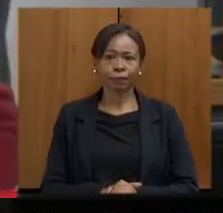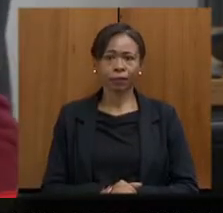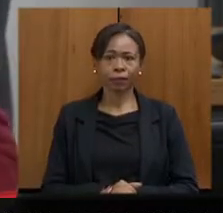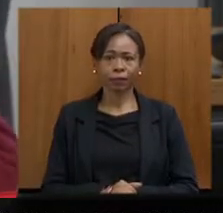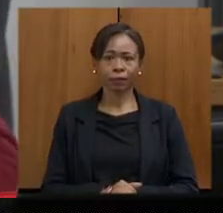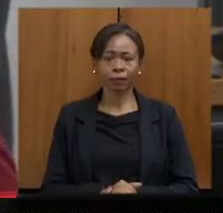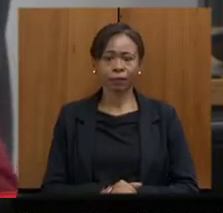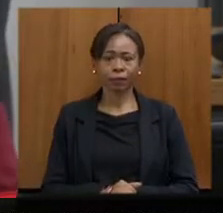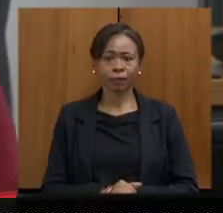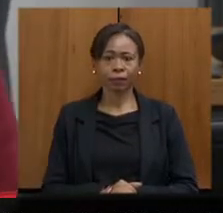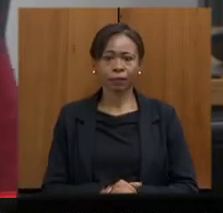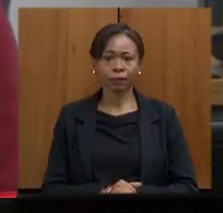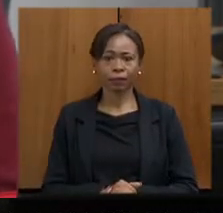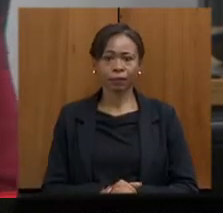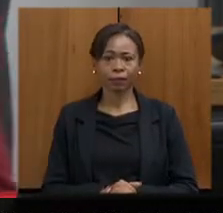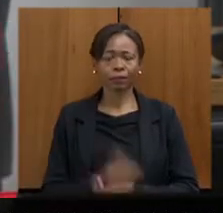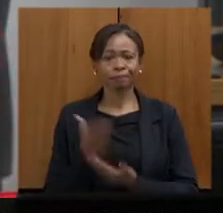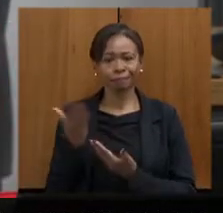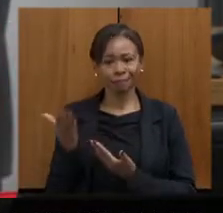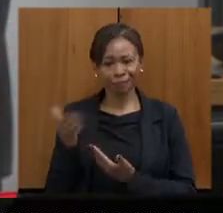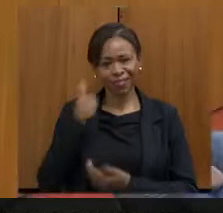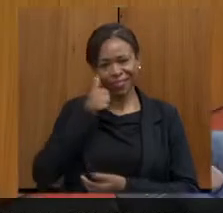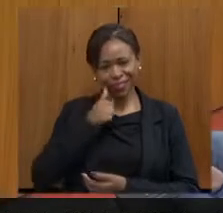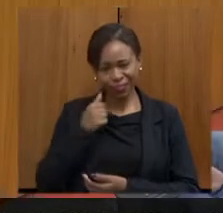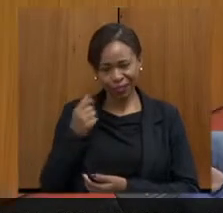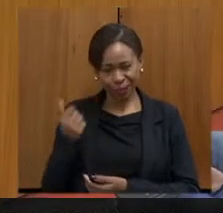A senhora é a primeira. Então está bem.